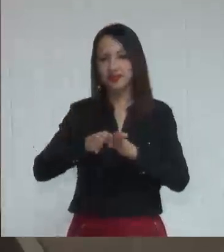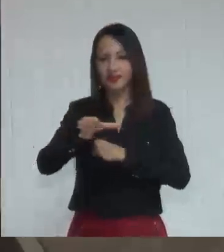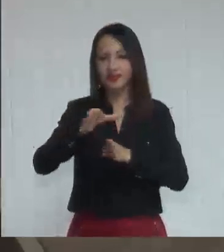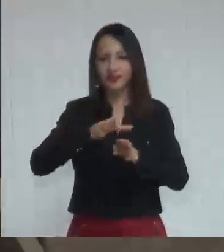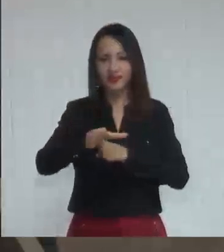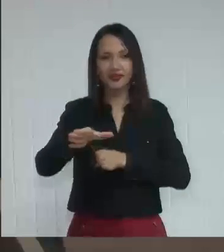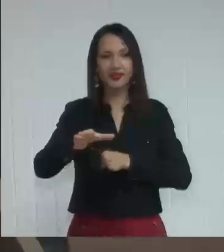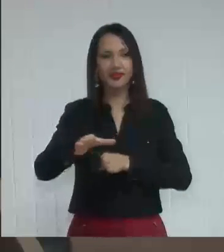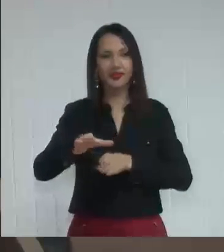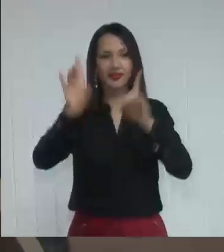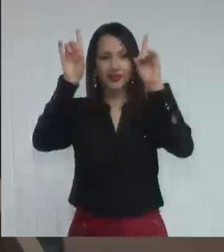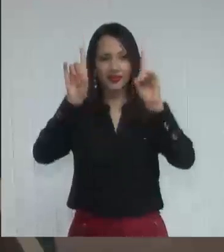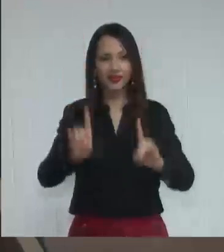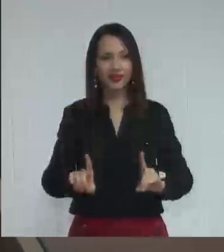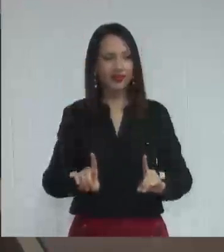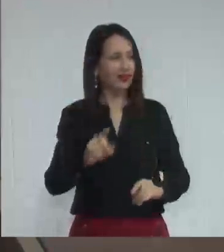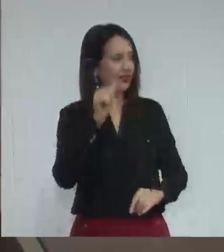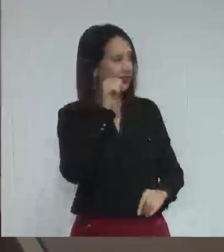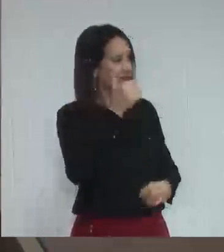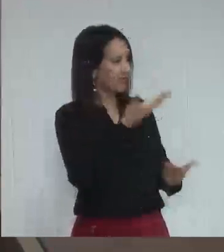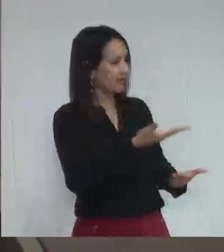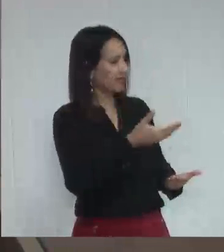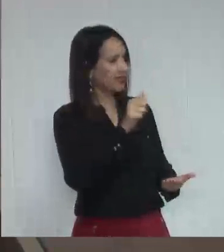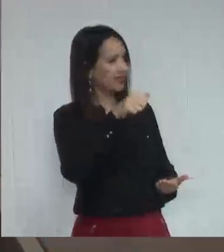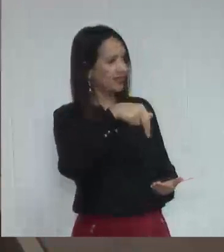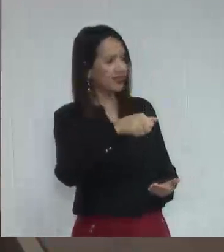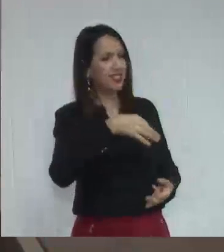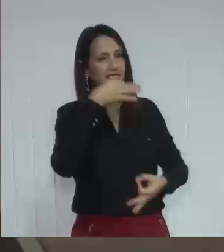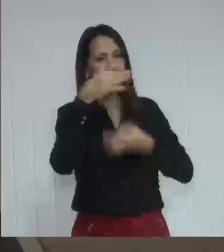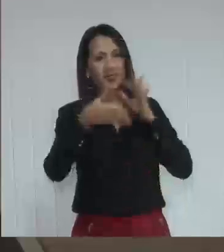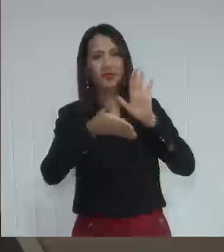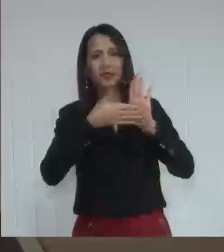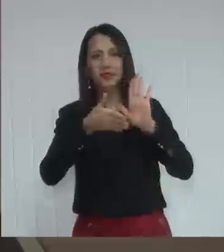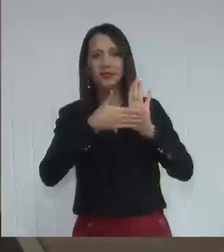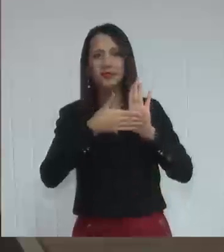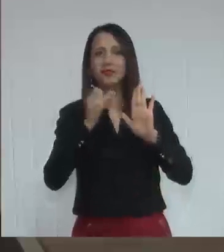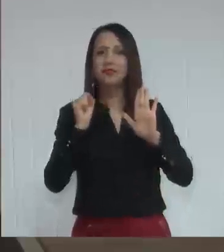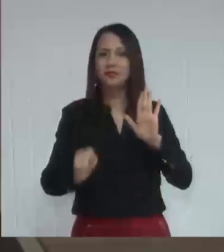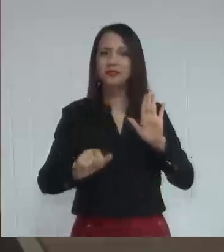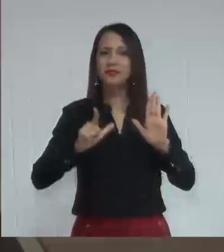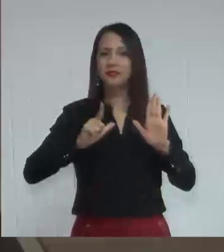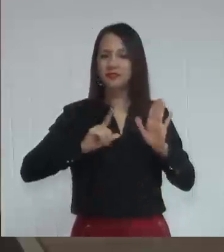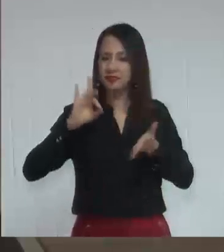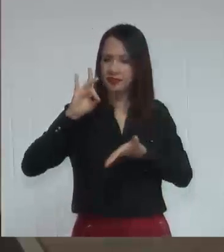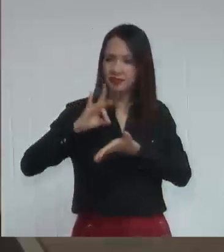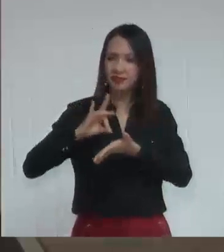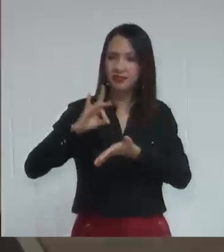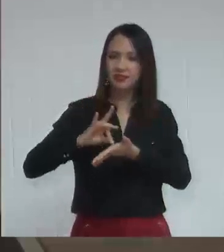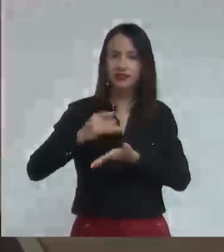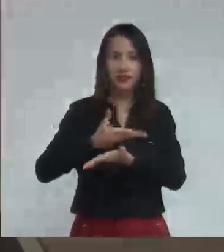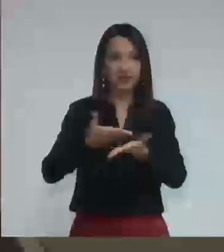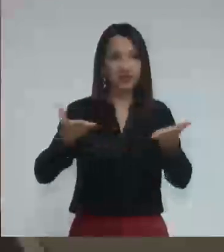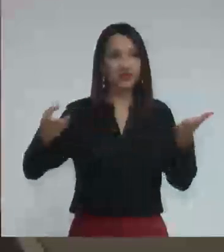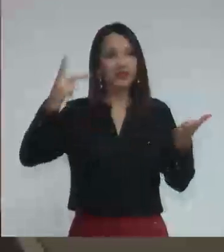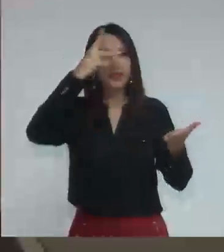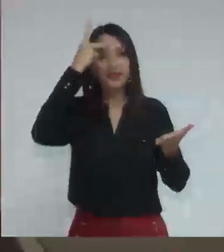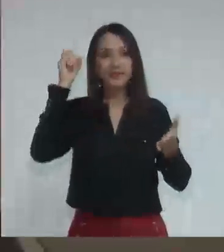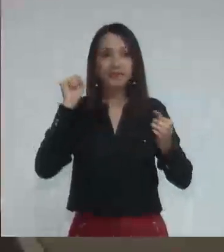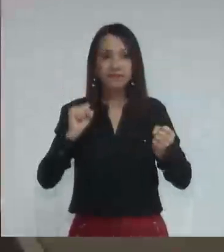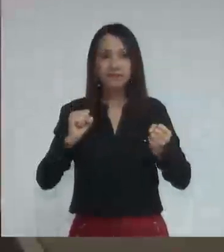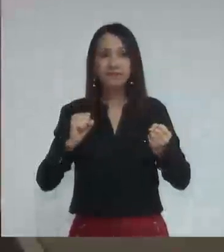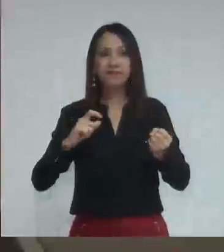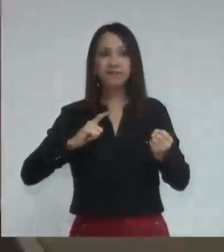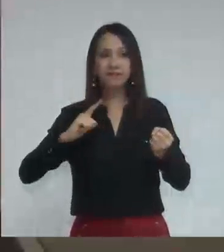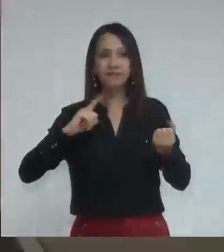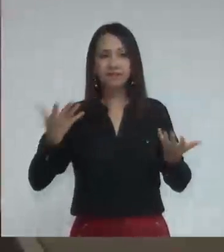vereadora Ana, para a próxima semana, sugestões, propostas, para que realmente essas pessoas possam